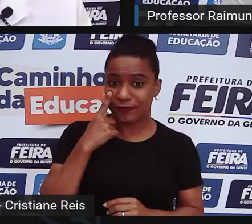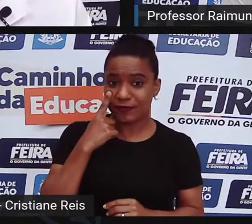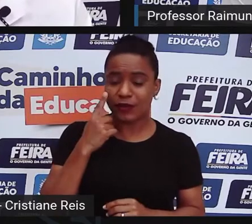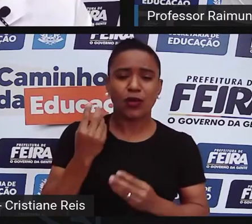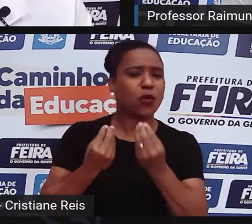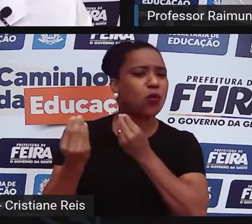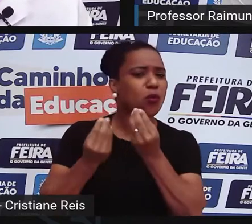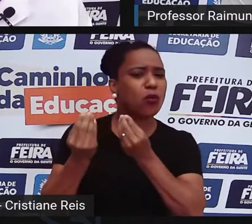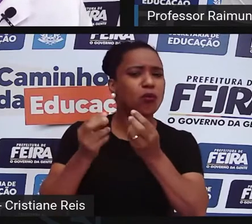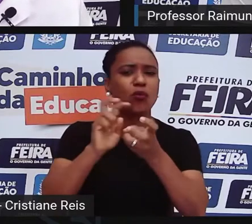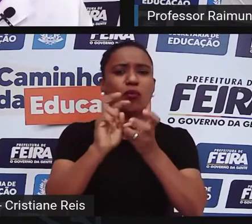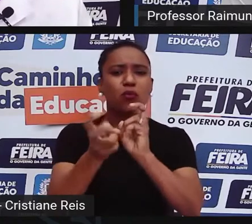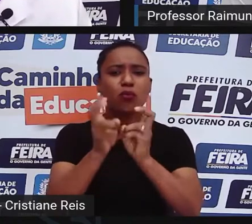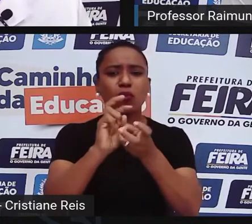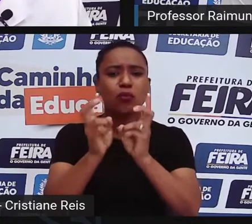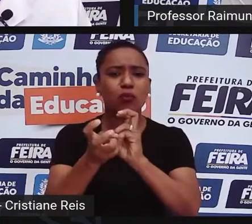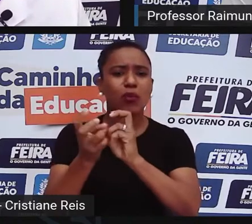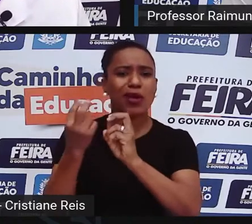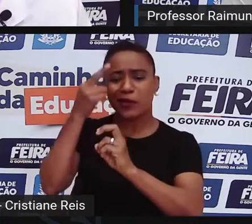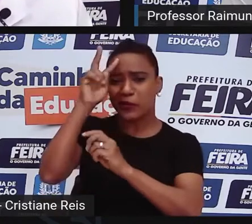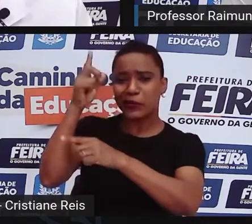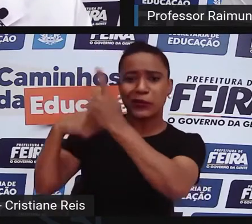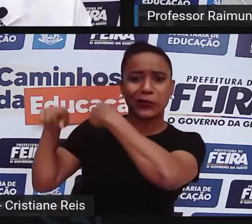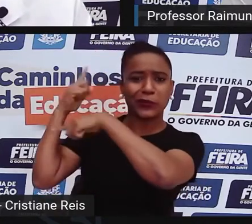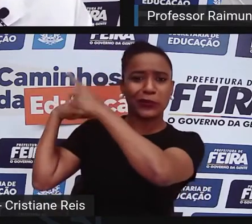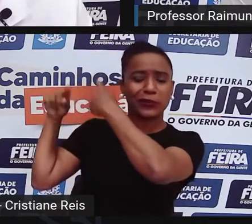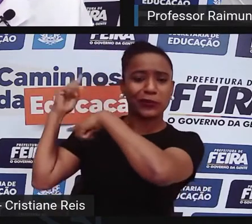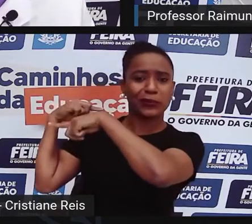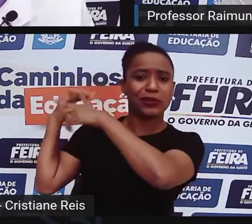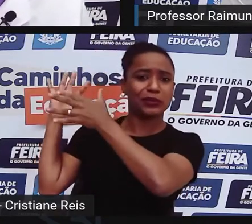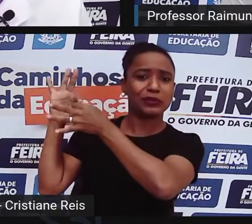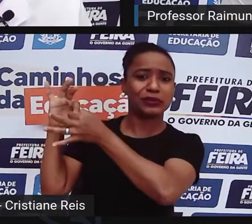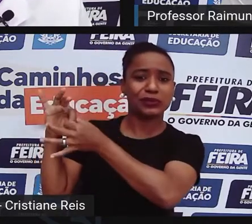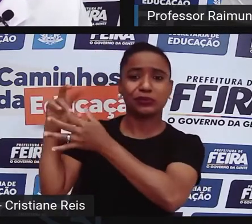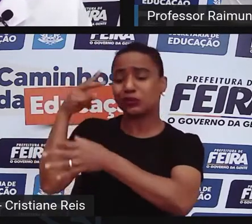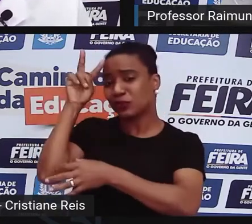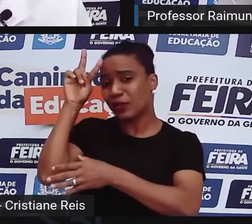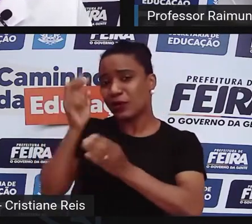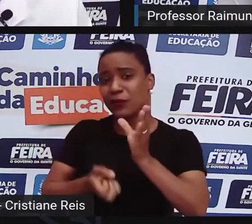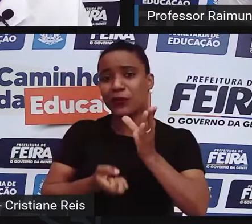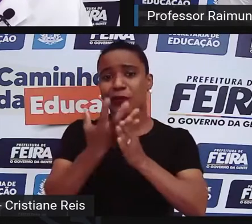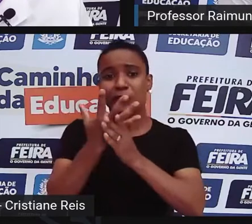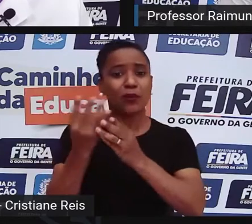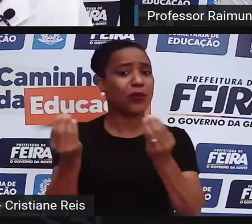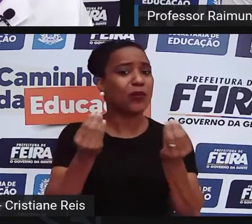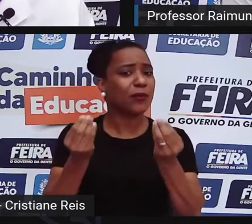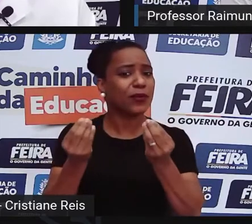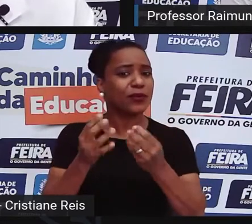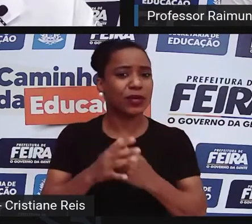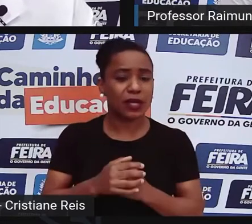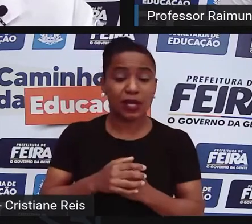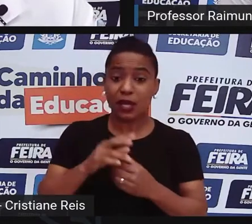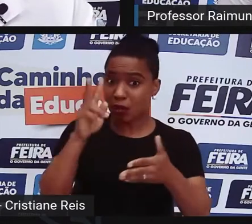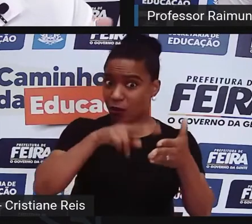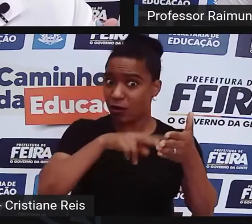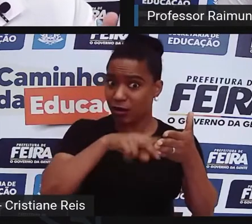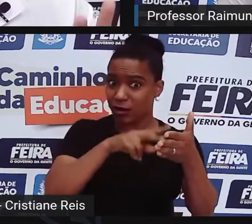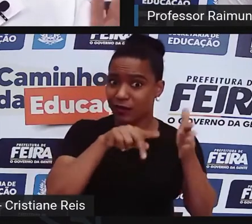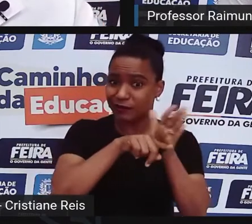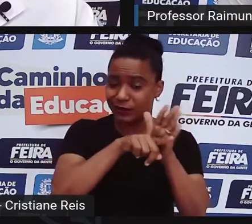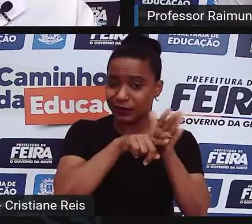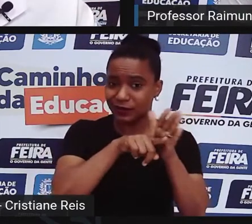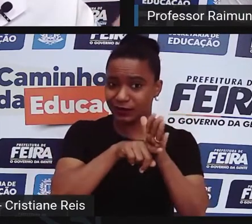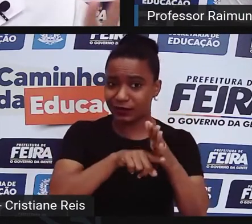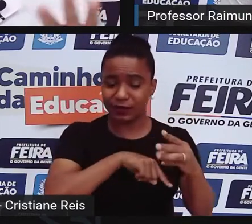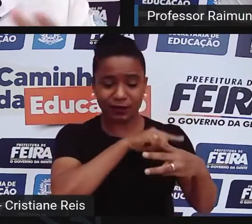da capoeira? Como foi que ela surgiu? Qual foi a origem? Pelo que eu entendi, lendo um pouquinho sobre o assunto, tem três categorias,